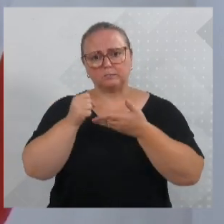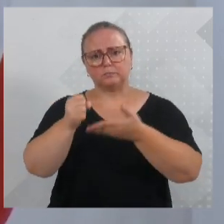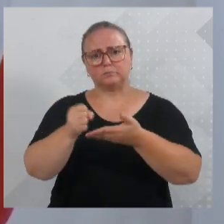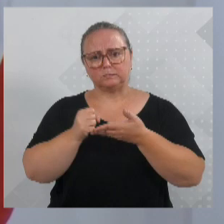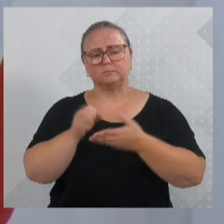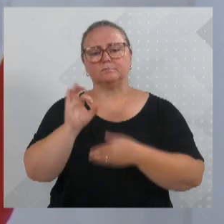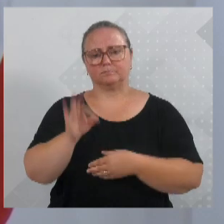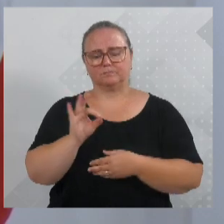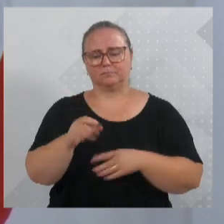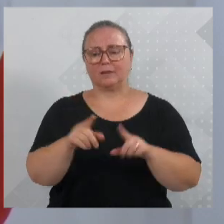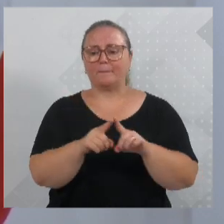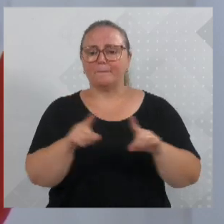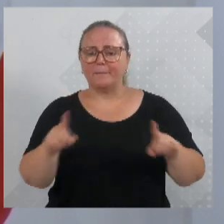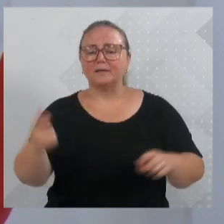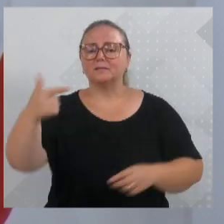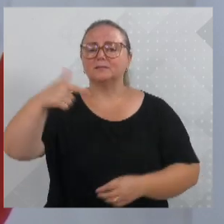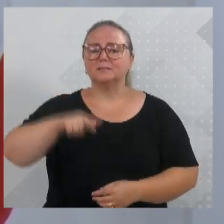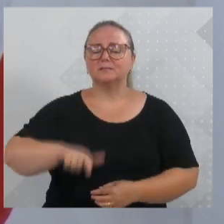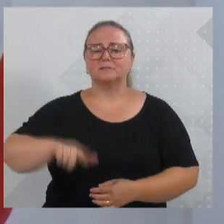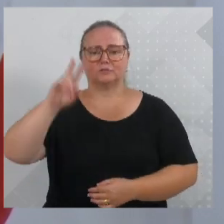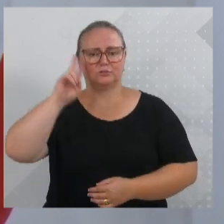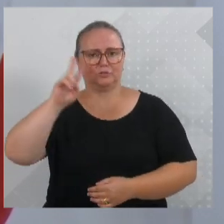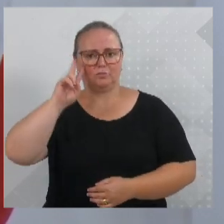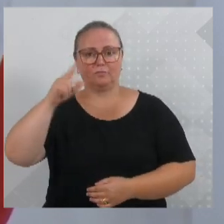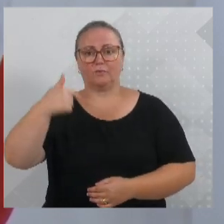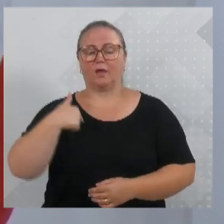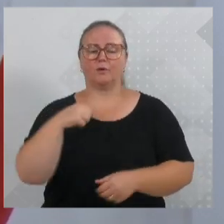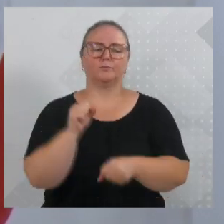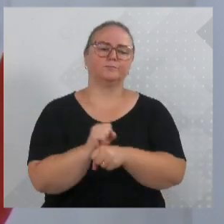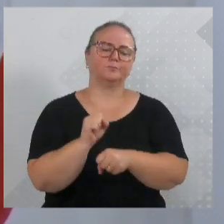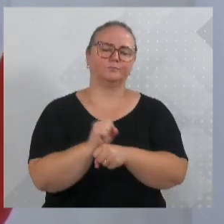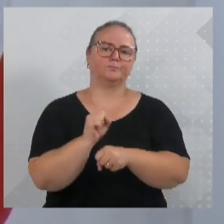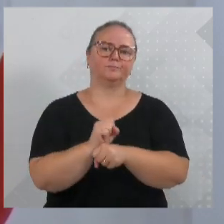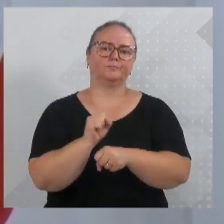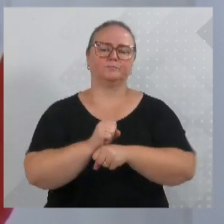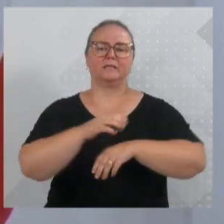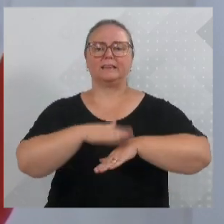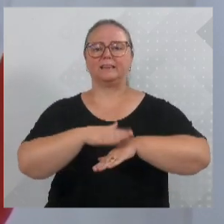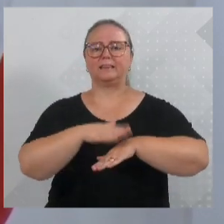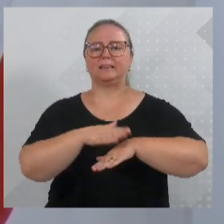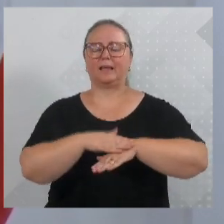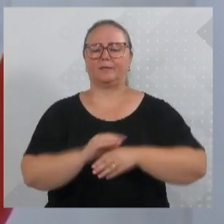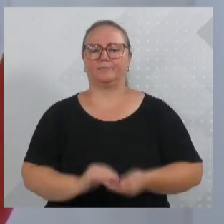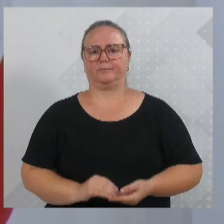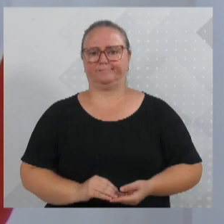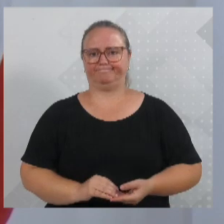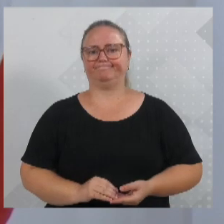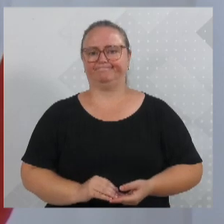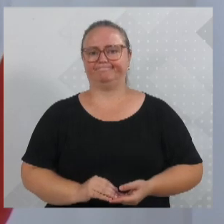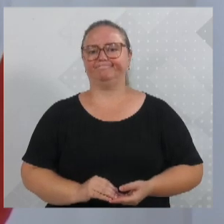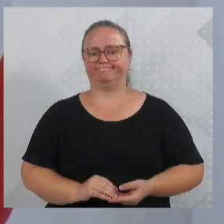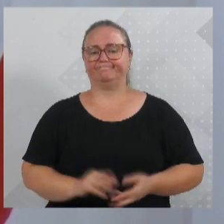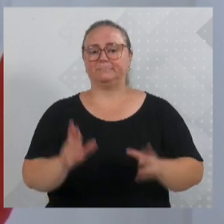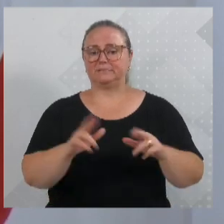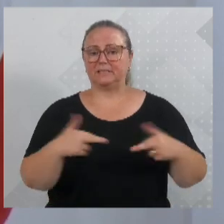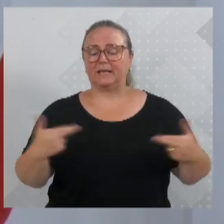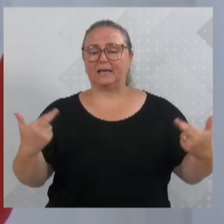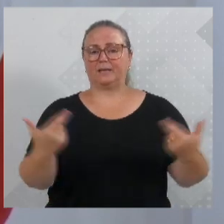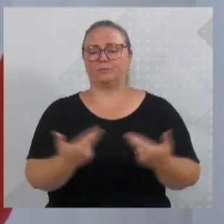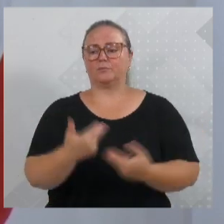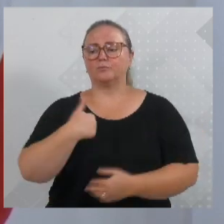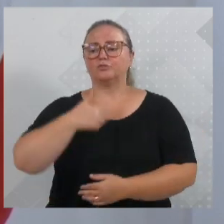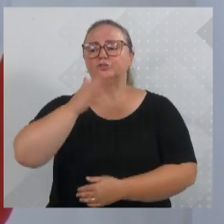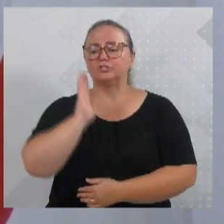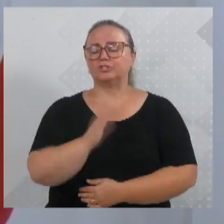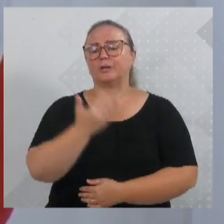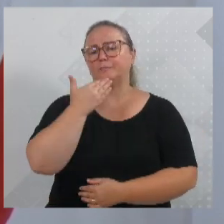Mas, fazer aqui e reforçar, eu estou ainda aguardando, há muito tempo, através do Dedeco, uma reunião, e já solicitei